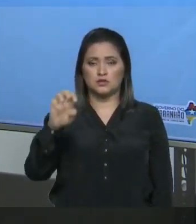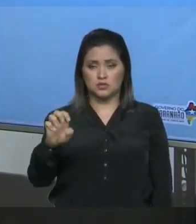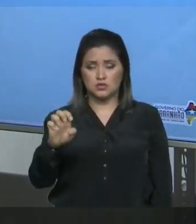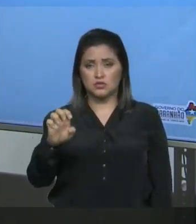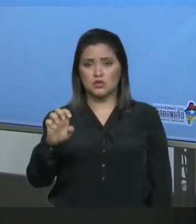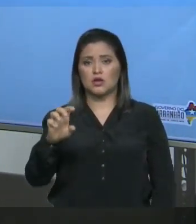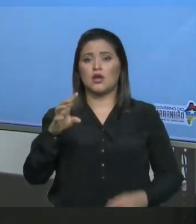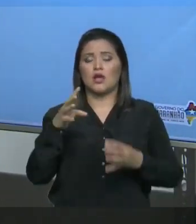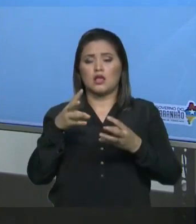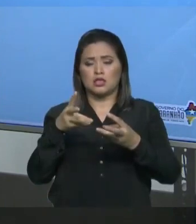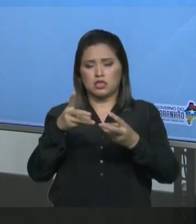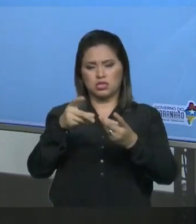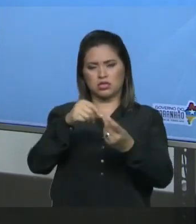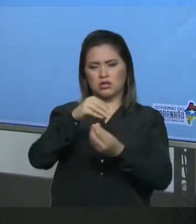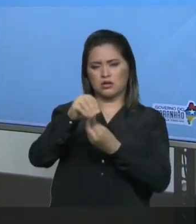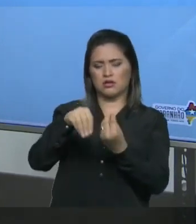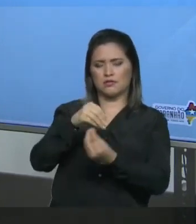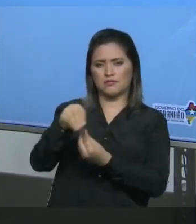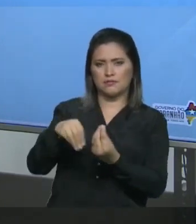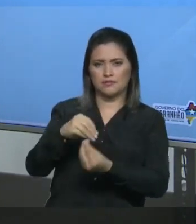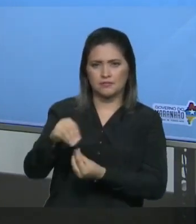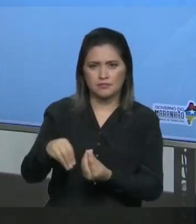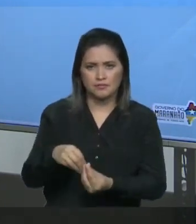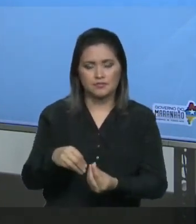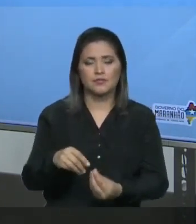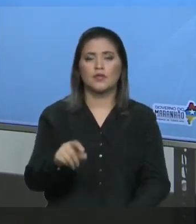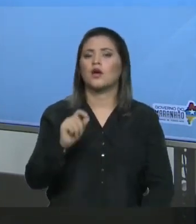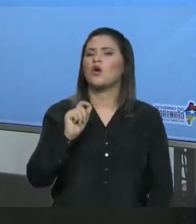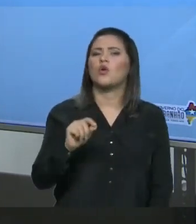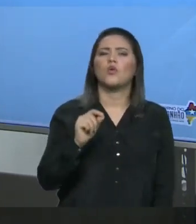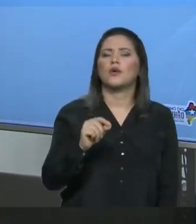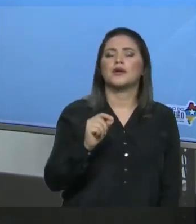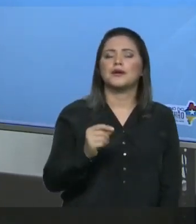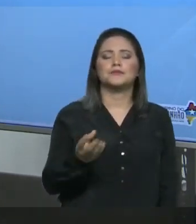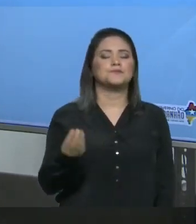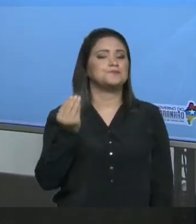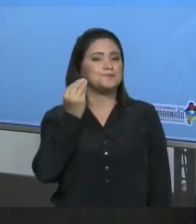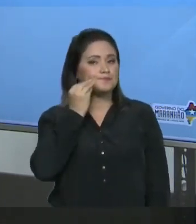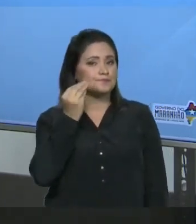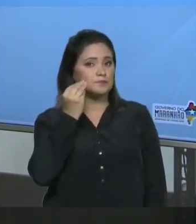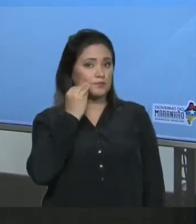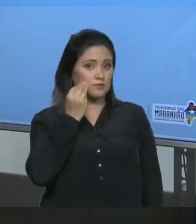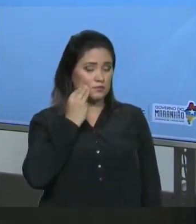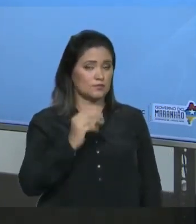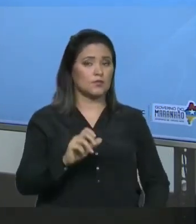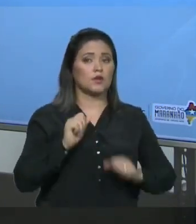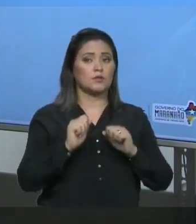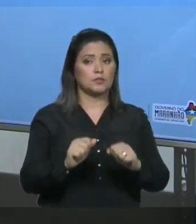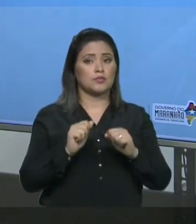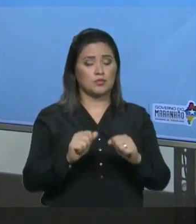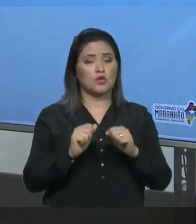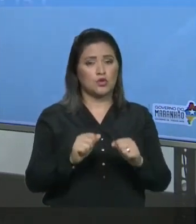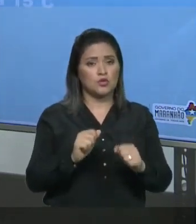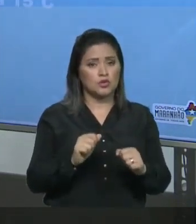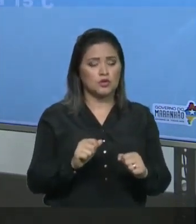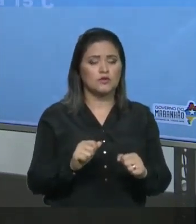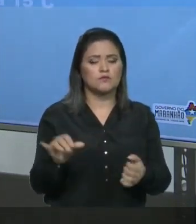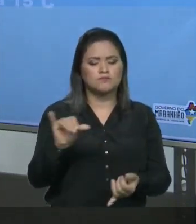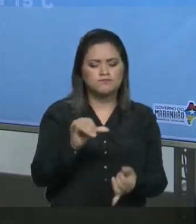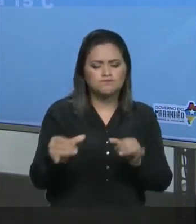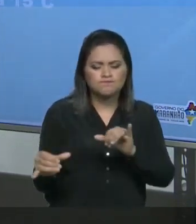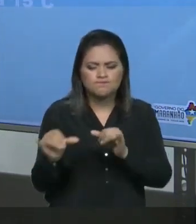é uma grandeza experimental É uma propriedade medida em laboratório Que indica o que? Que